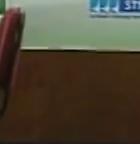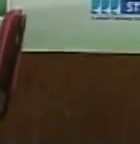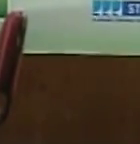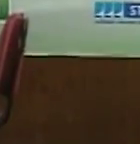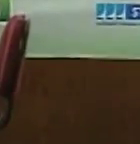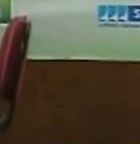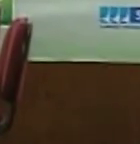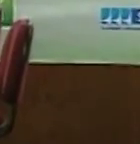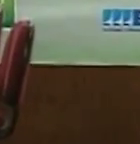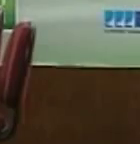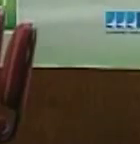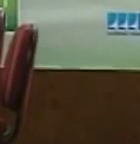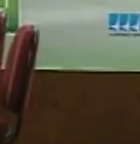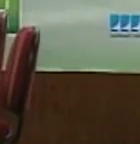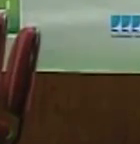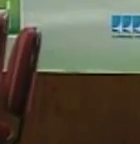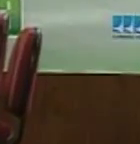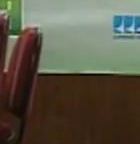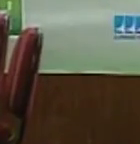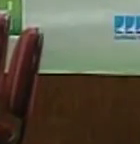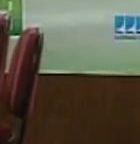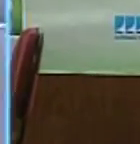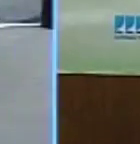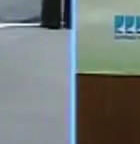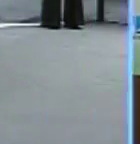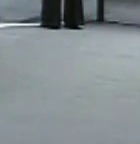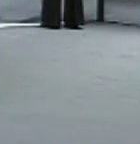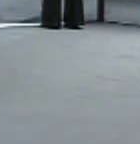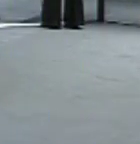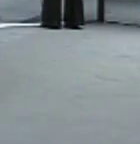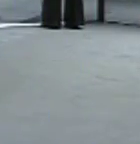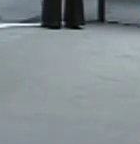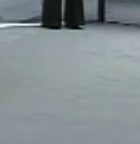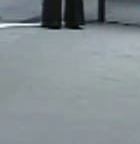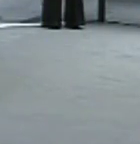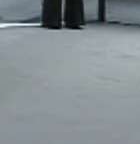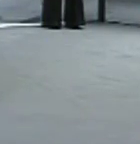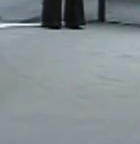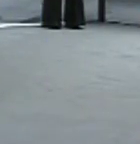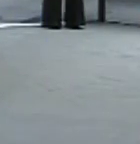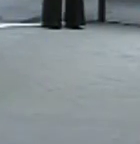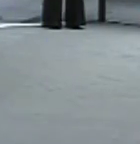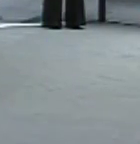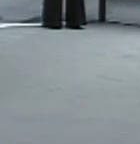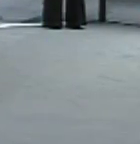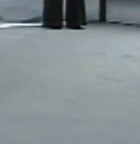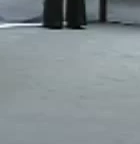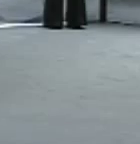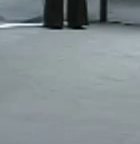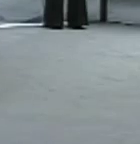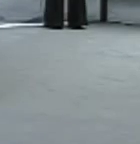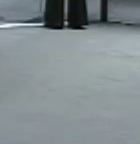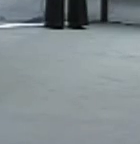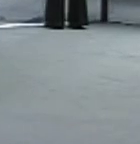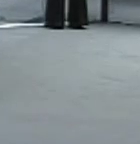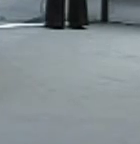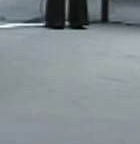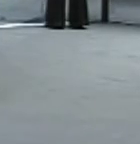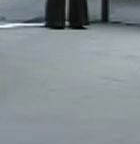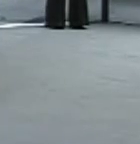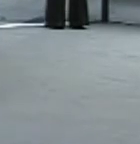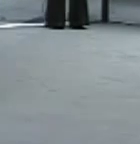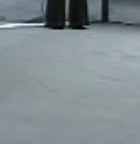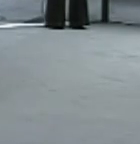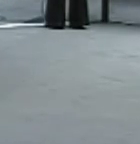interrupção da gravidez de fetos anicéfalos. A expectativa é para a chegada do ministro Marco Aurélio Melo, ele é relator da arruição